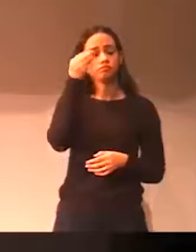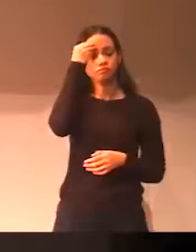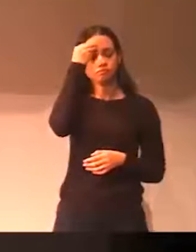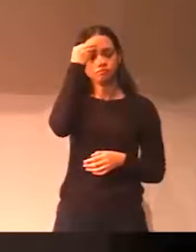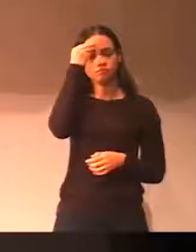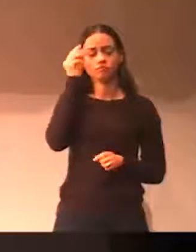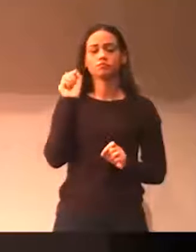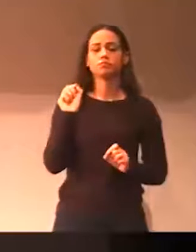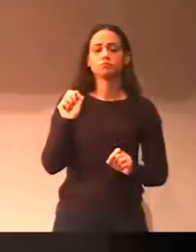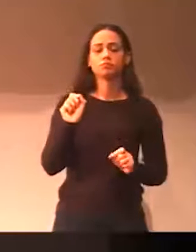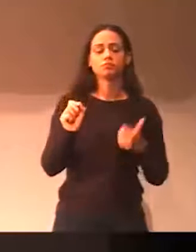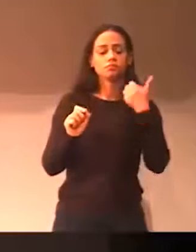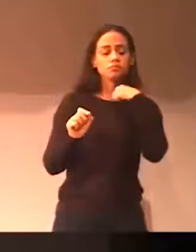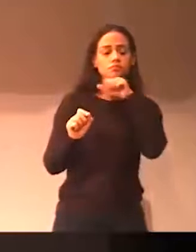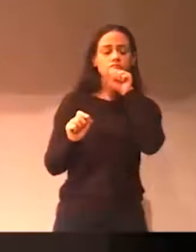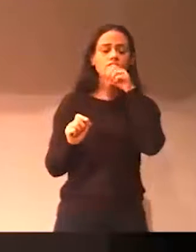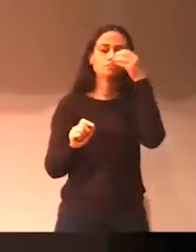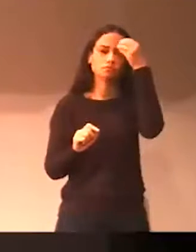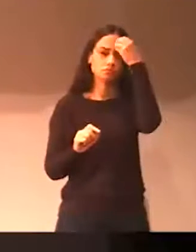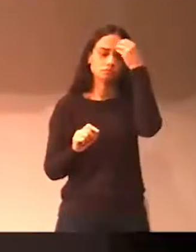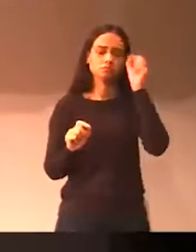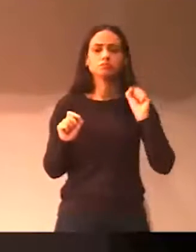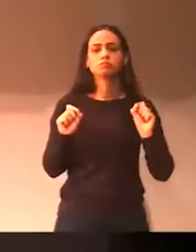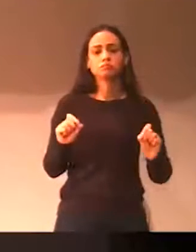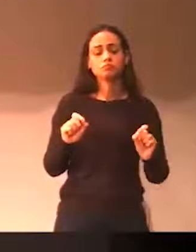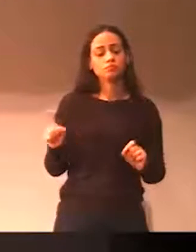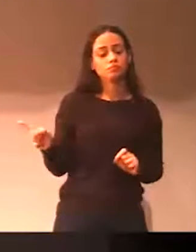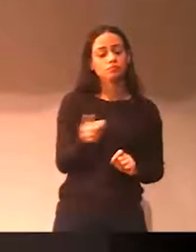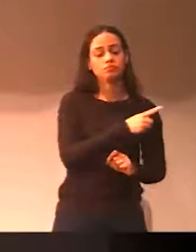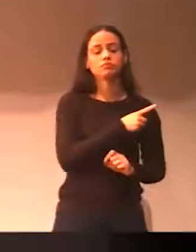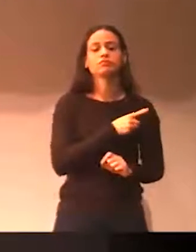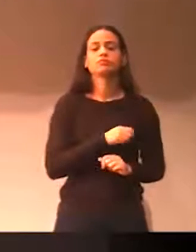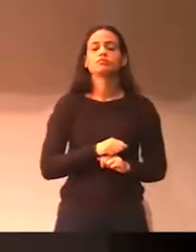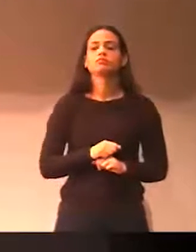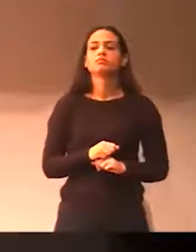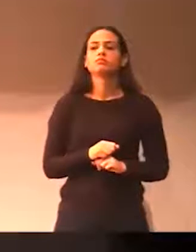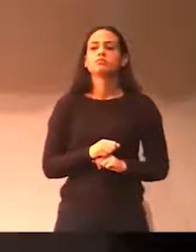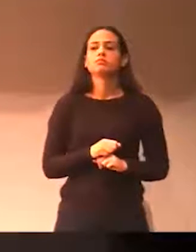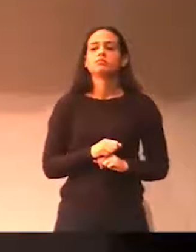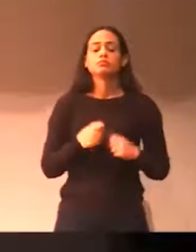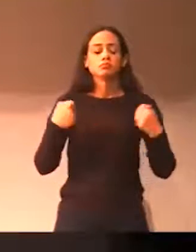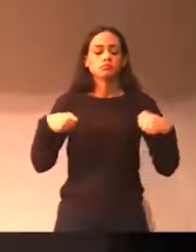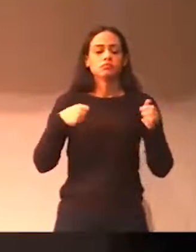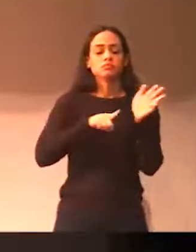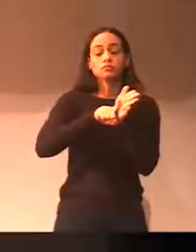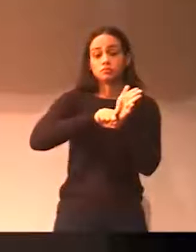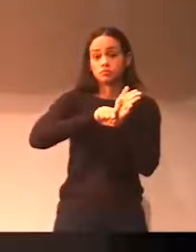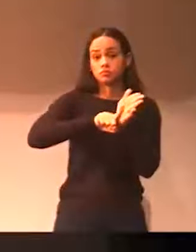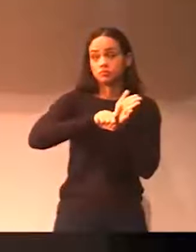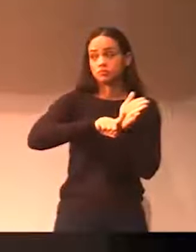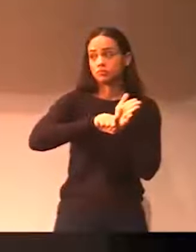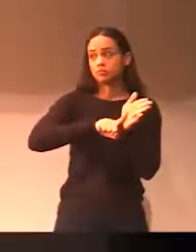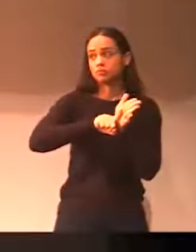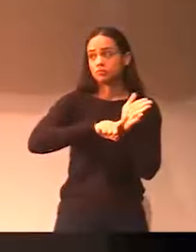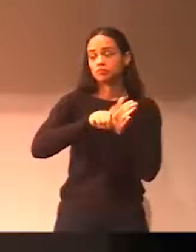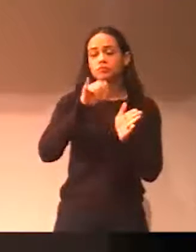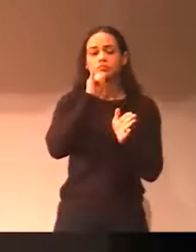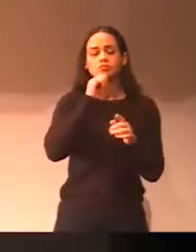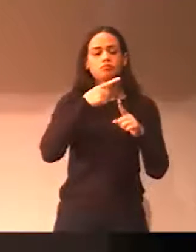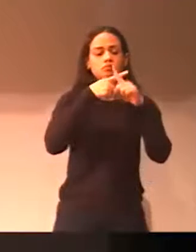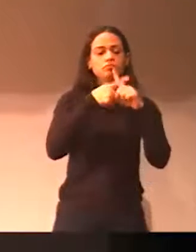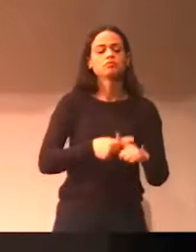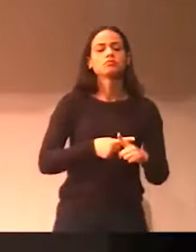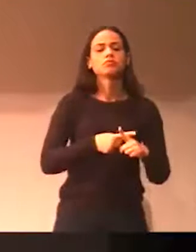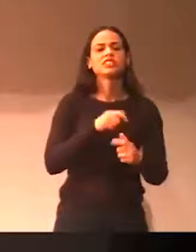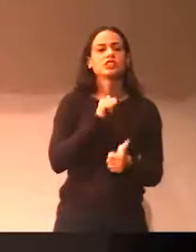casa dessas mães, desses atletas? Eles vão pesquisar quanto custa hoje um torneio, por exemplo,